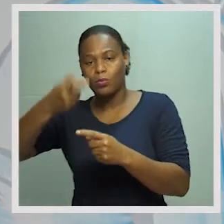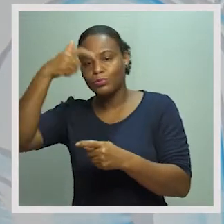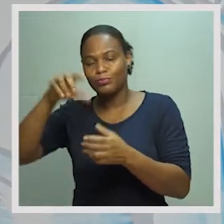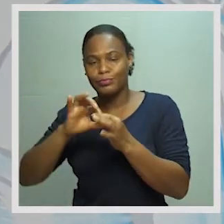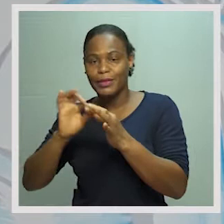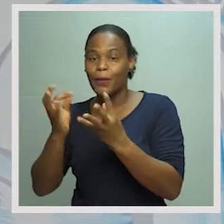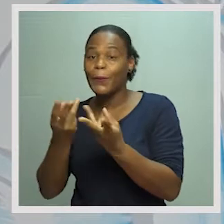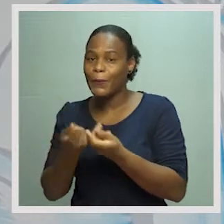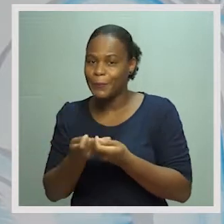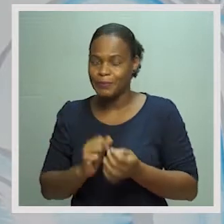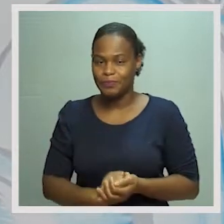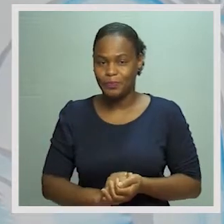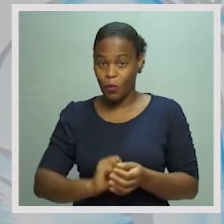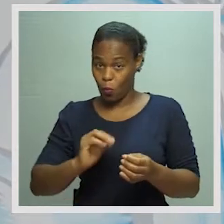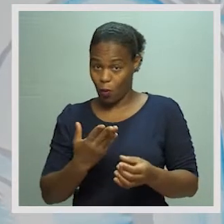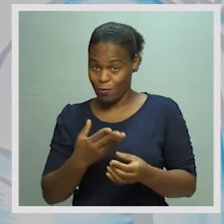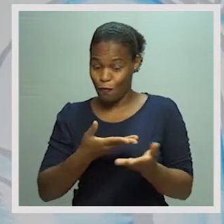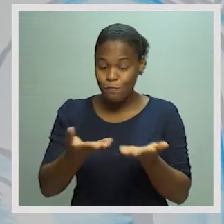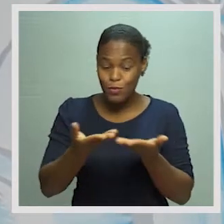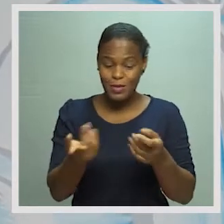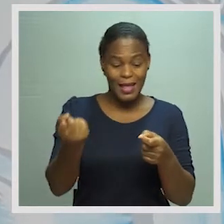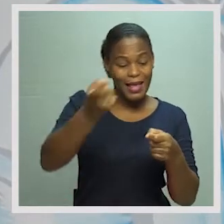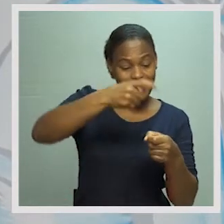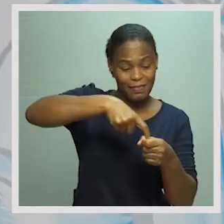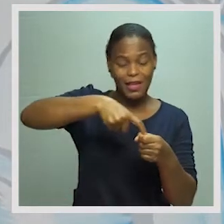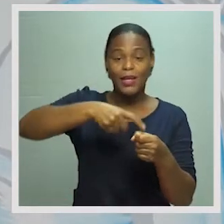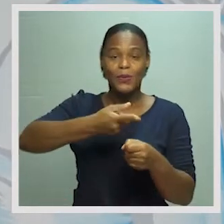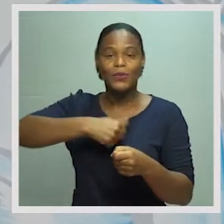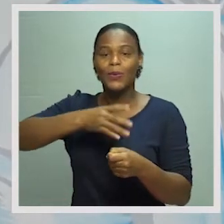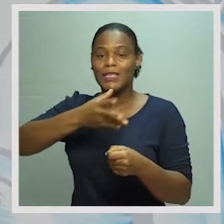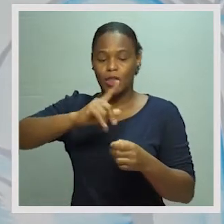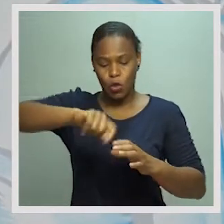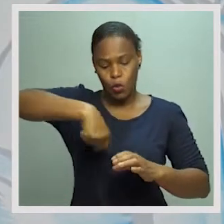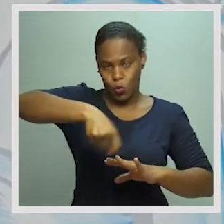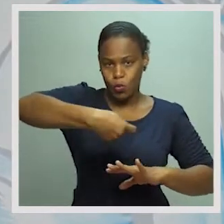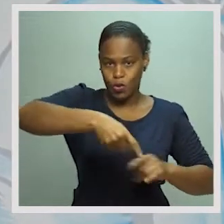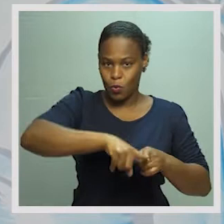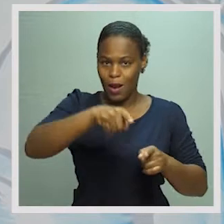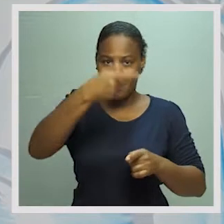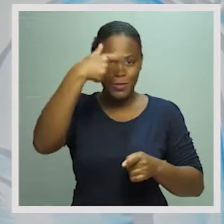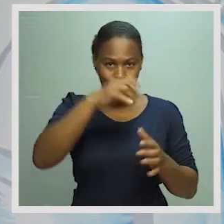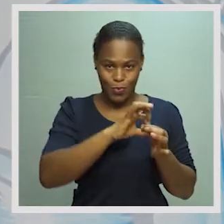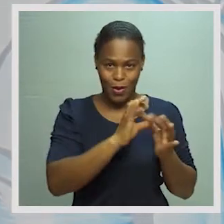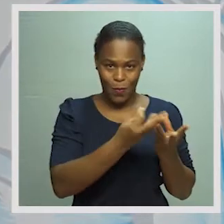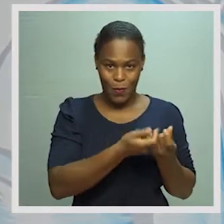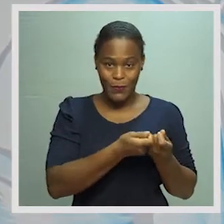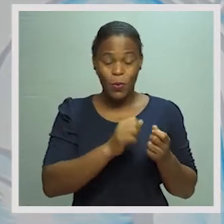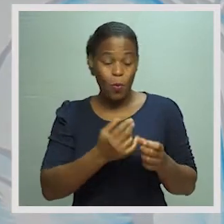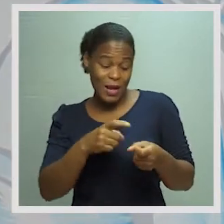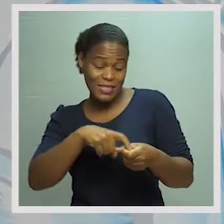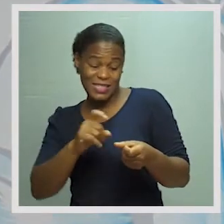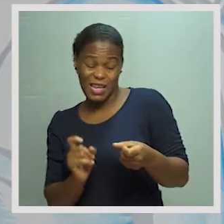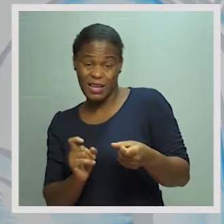econômico. Quando é fluxo de entrada, é recursos para esse agente econômico. Quando é fluxo de